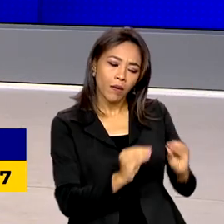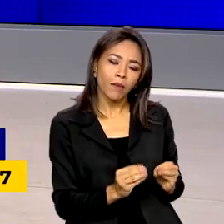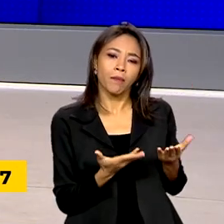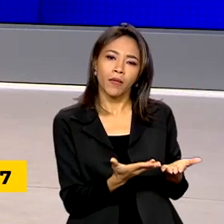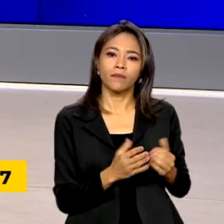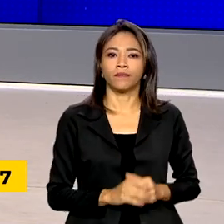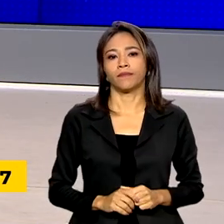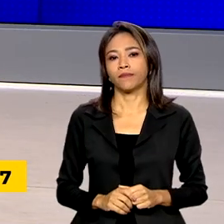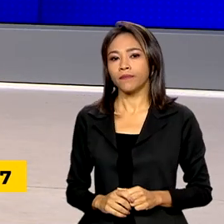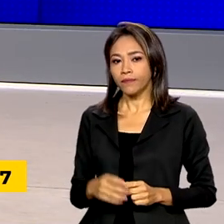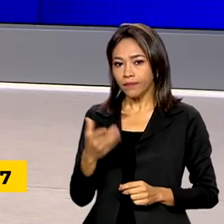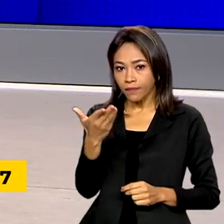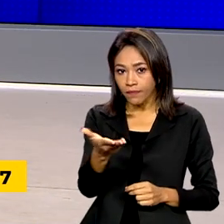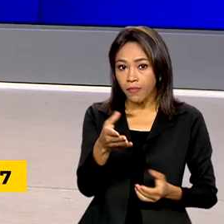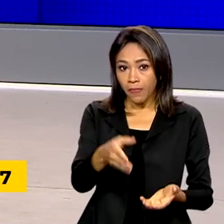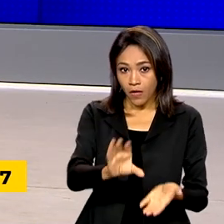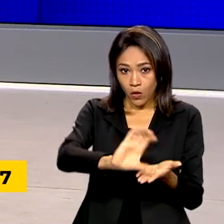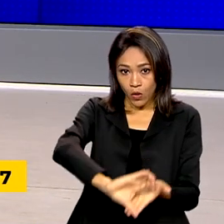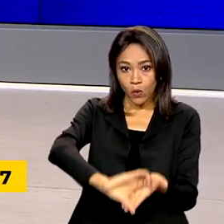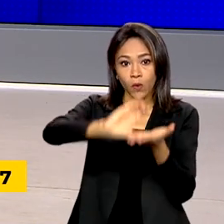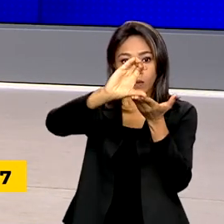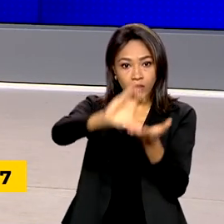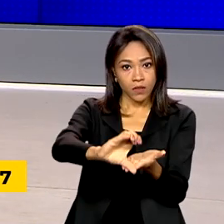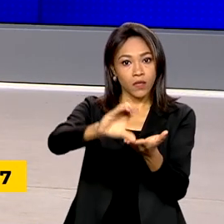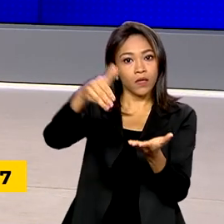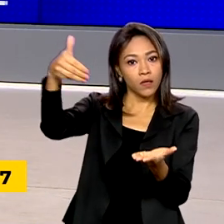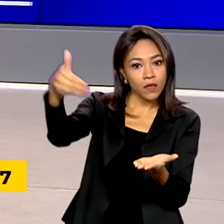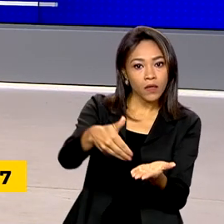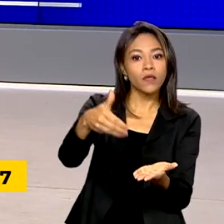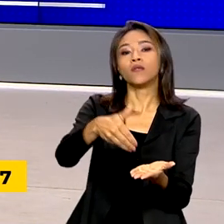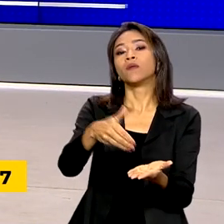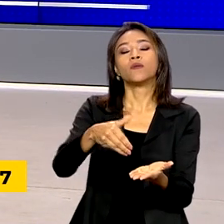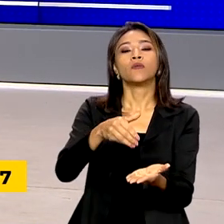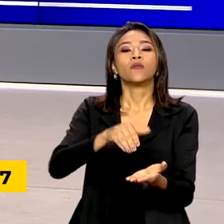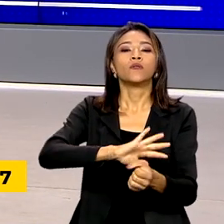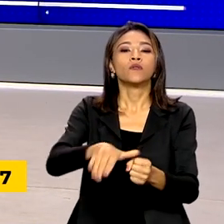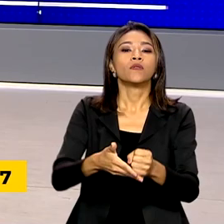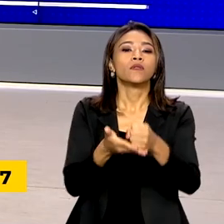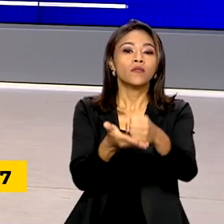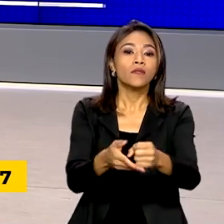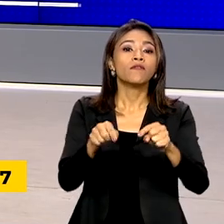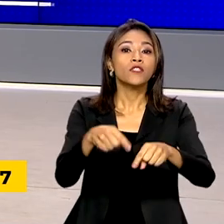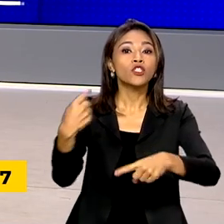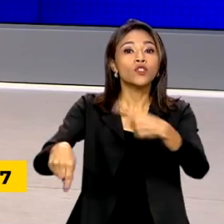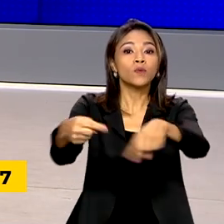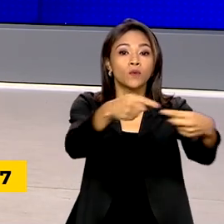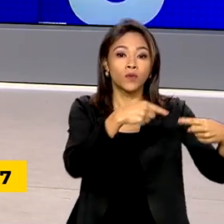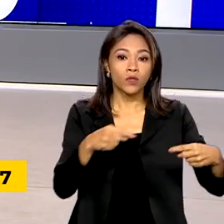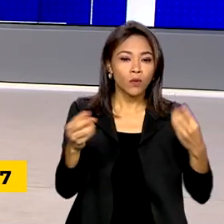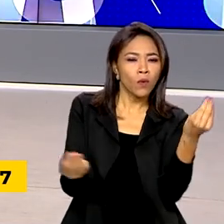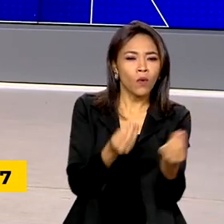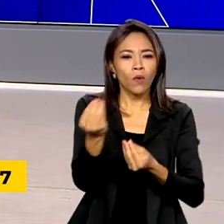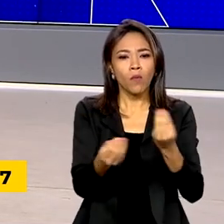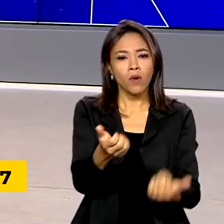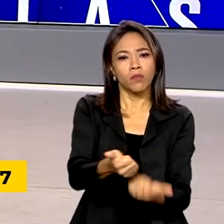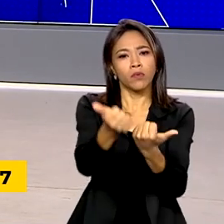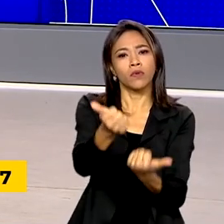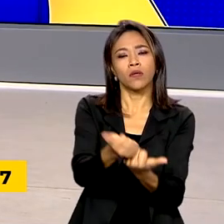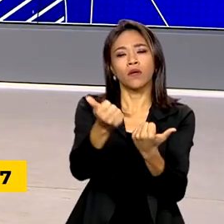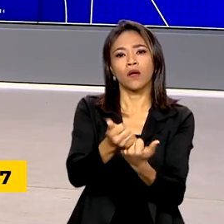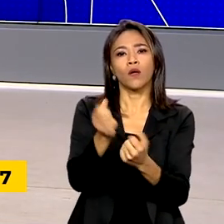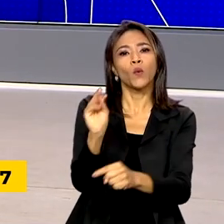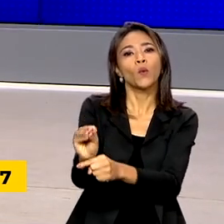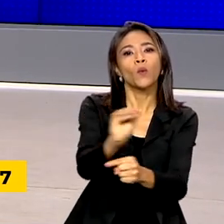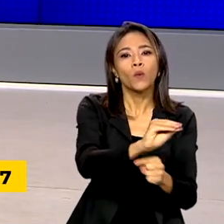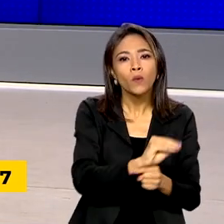E o Conselho de Desenvolvimento Econômico Social Sustentável também discutiu como promover a preservação do meio